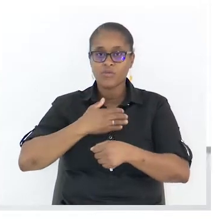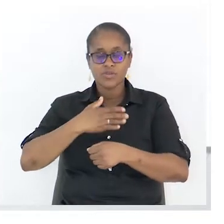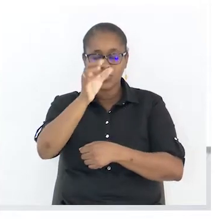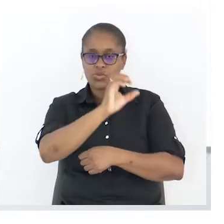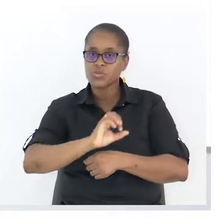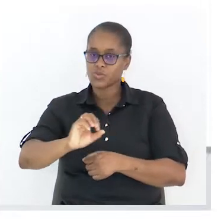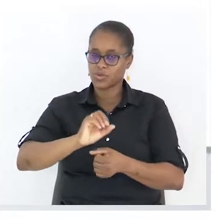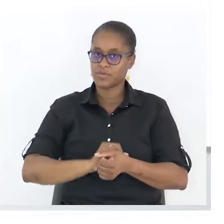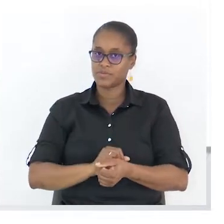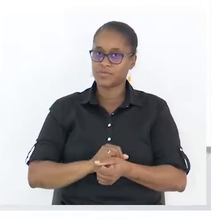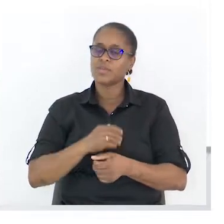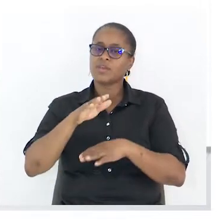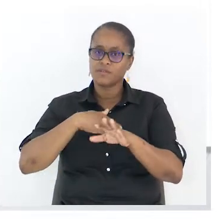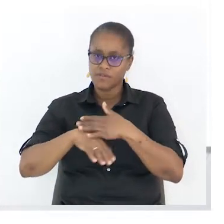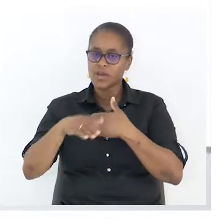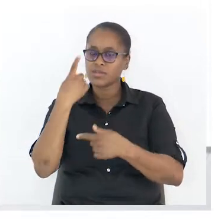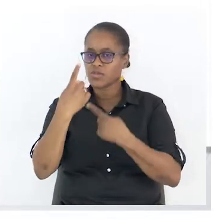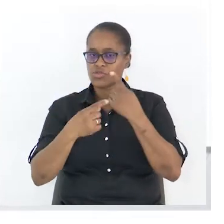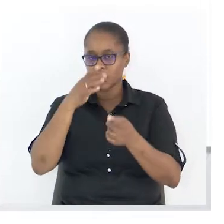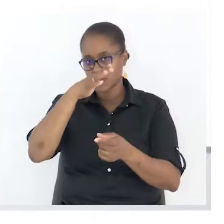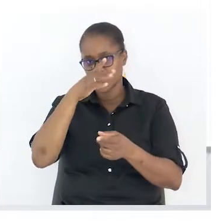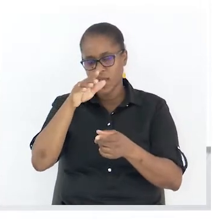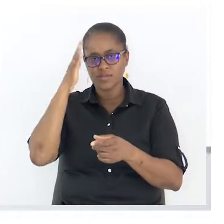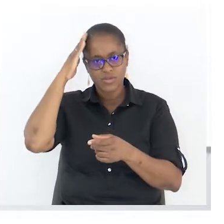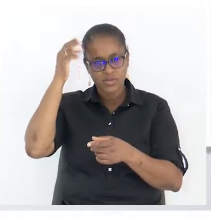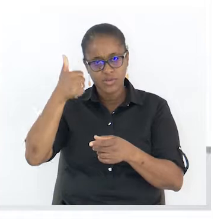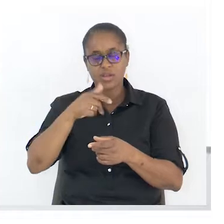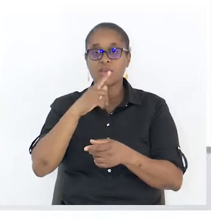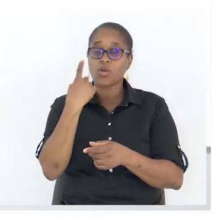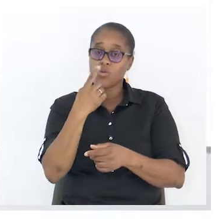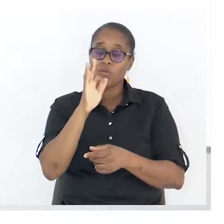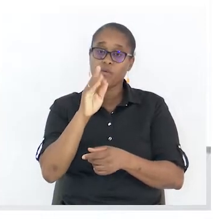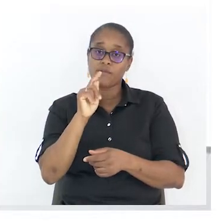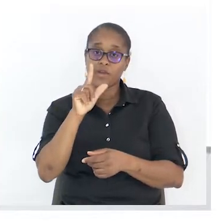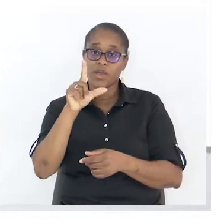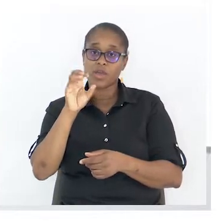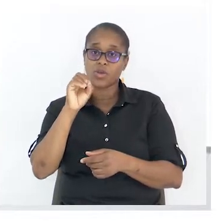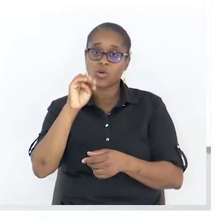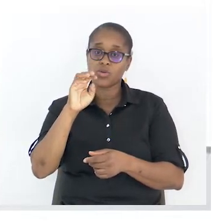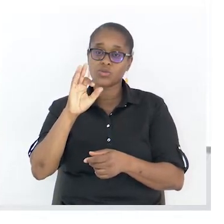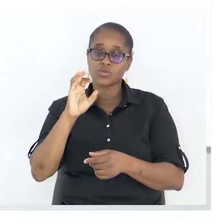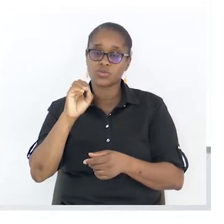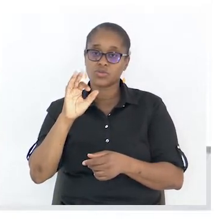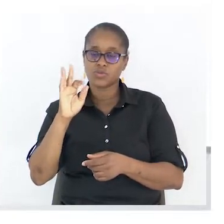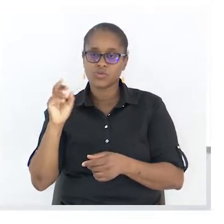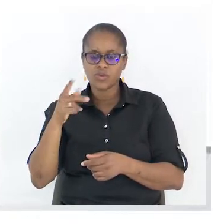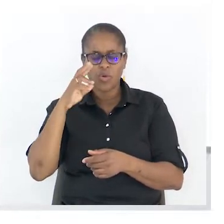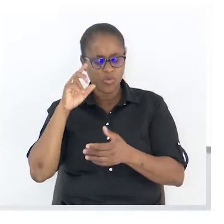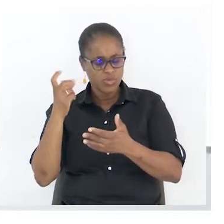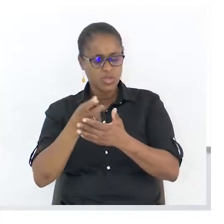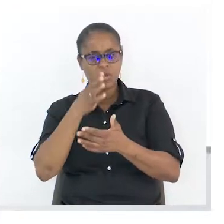filósofo, observa as atividades que ele dá aqui, mas que tu podes acrescentar. É um artista.